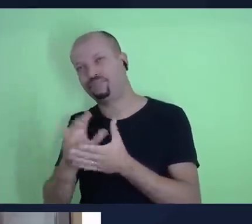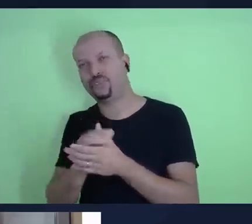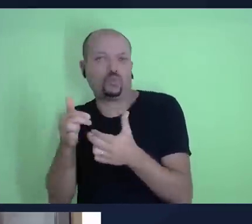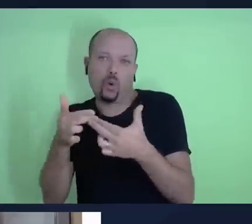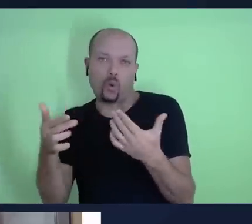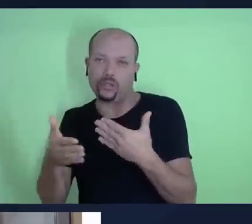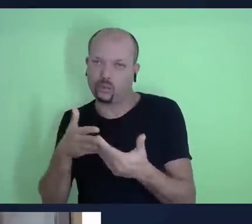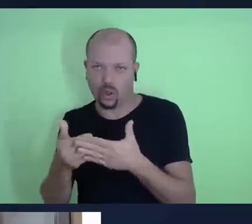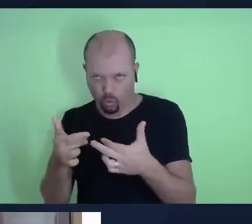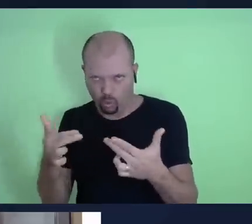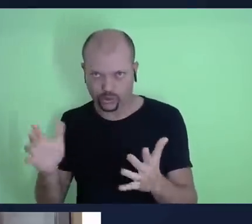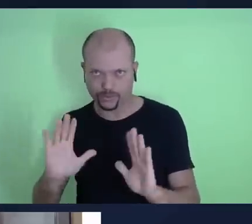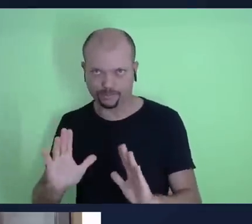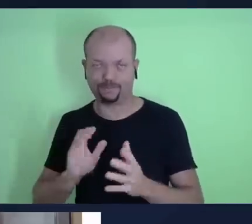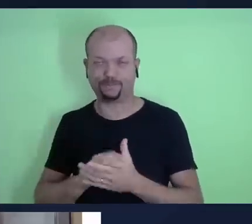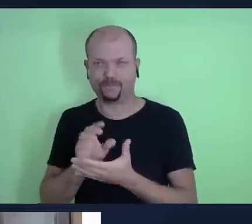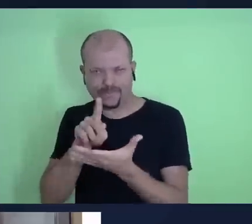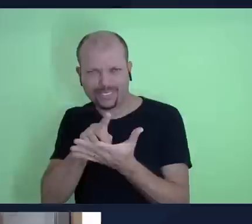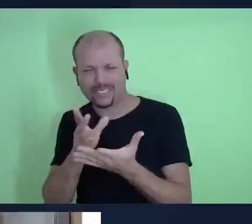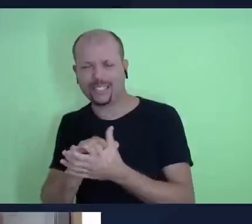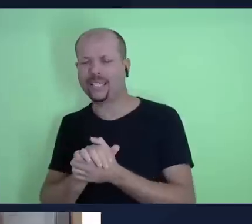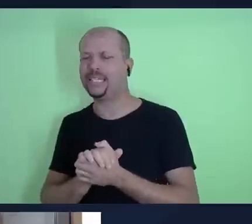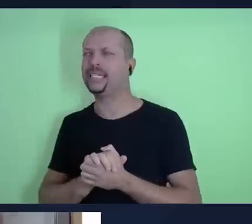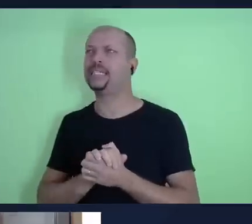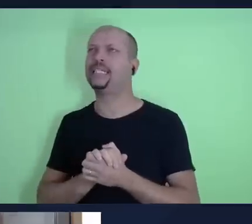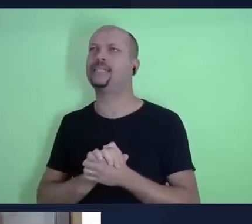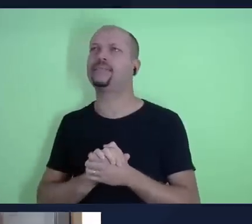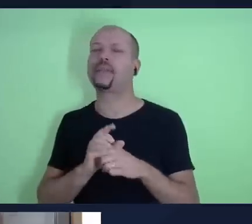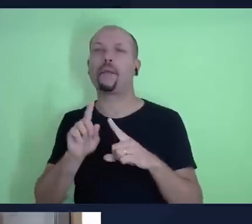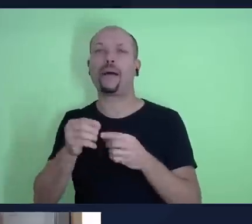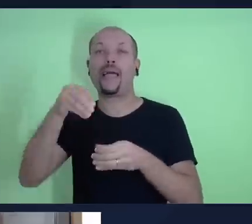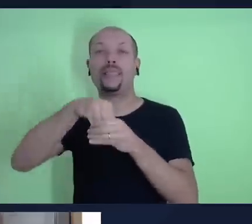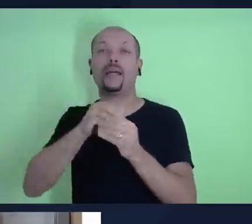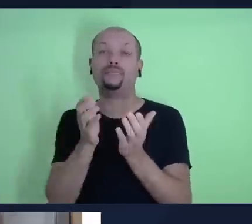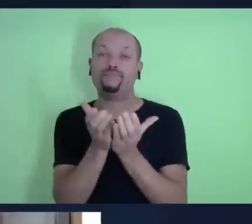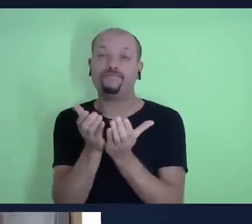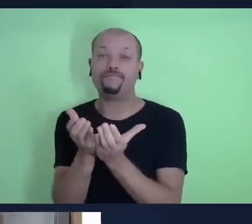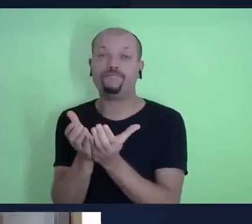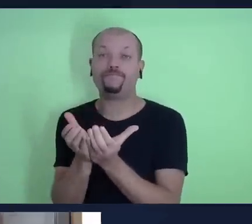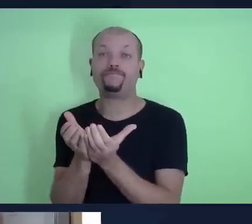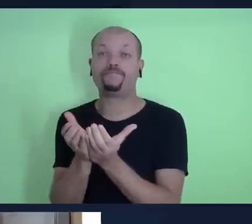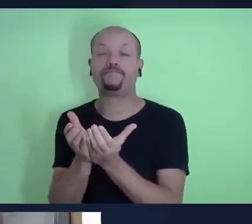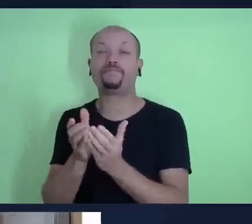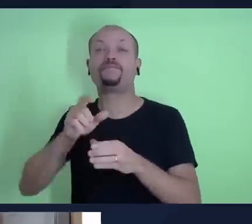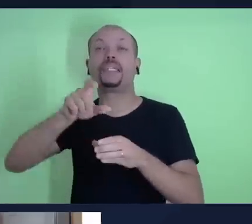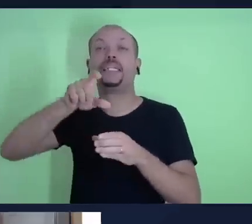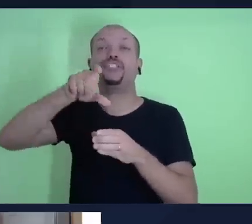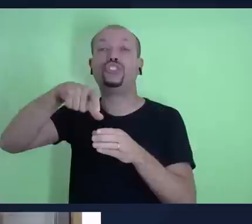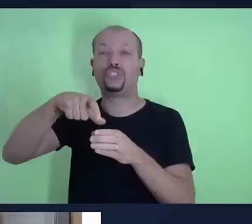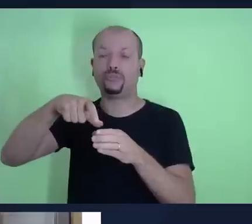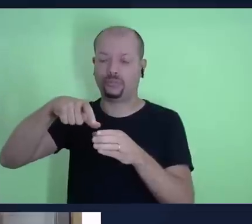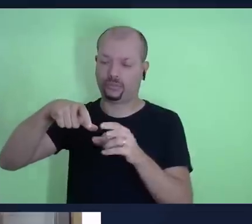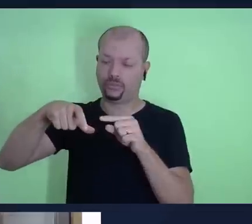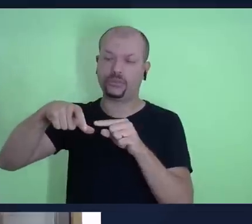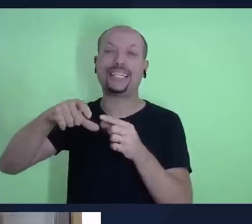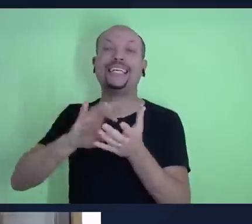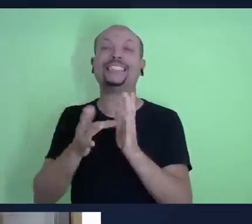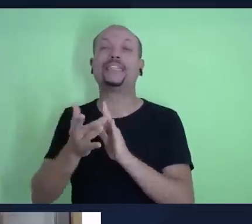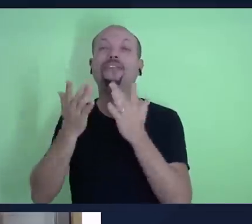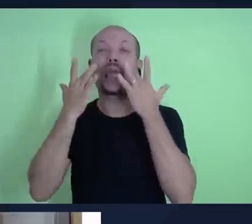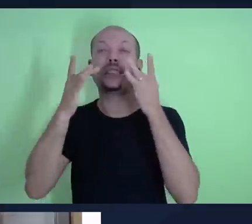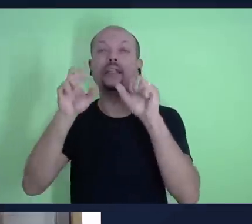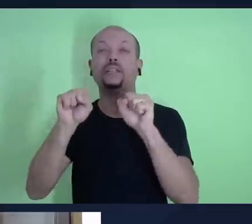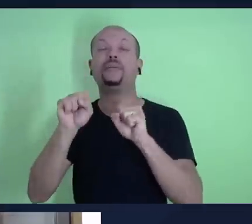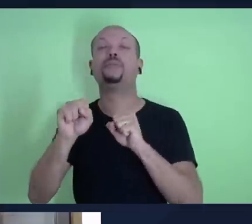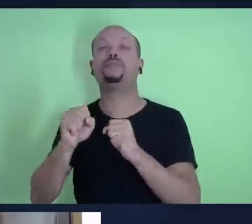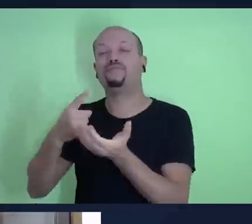verdade? E no no cristianismo, o dízimo, ele é um testemunho de compromisso com Deus,